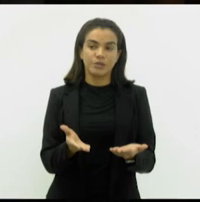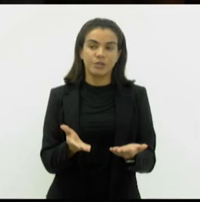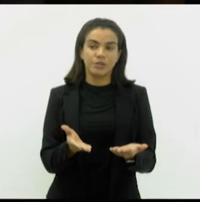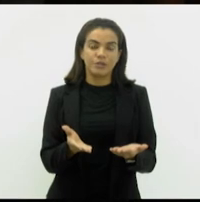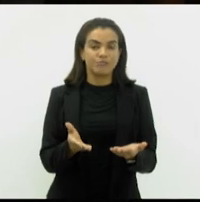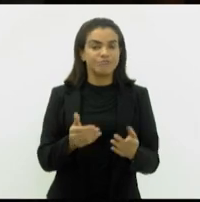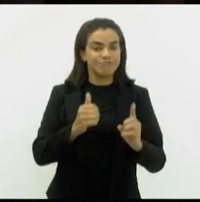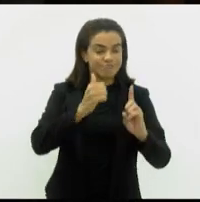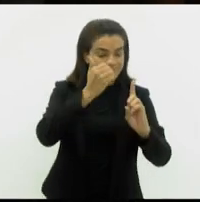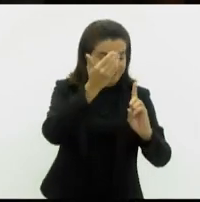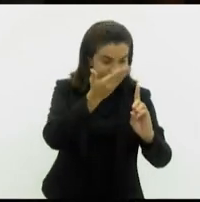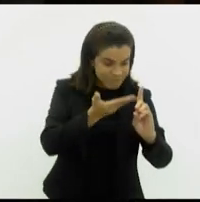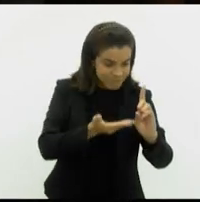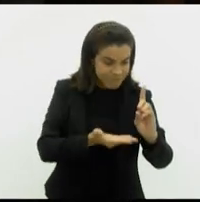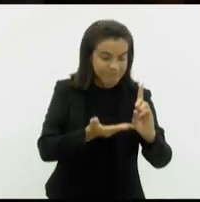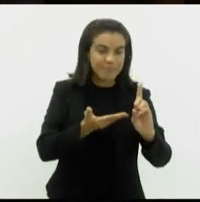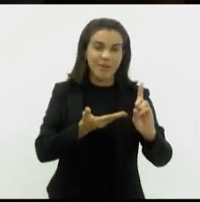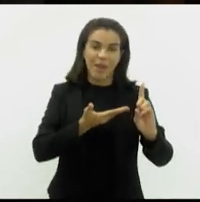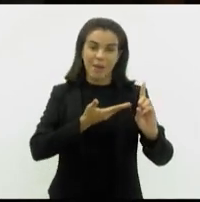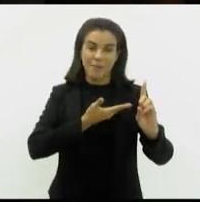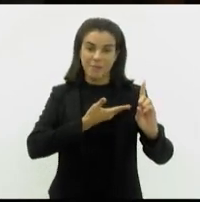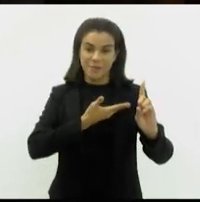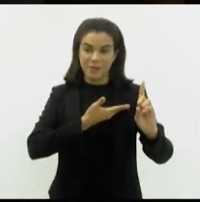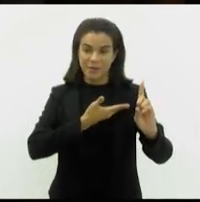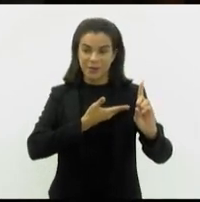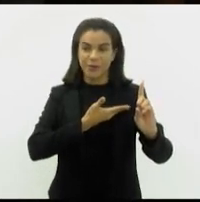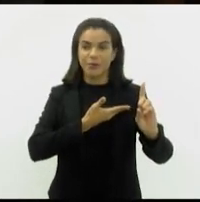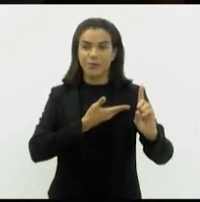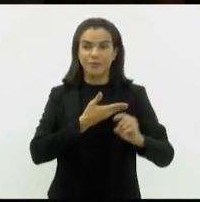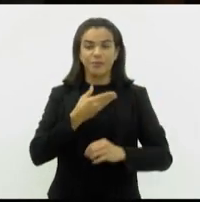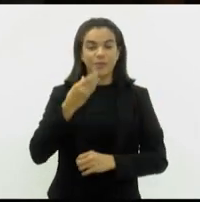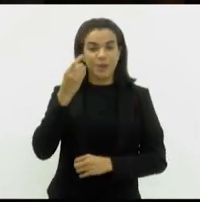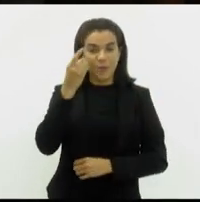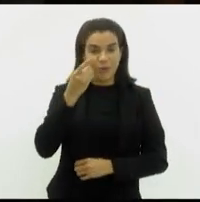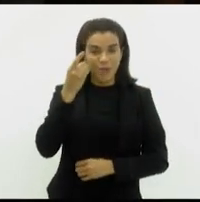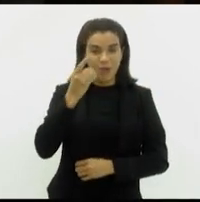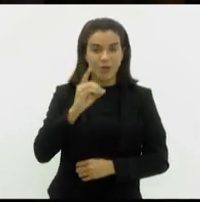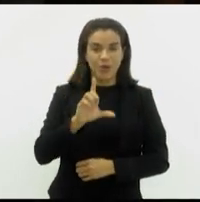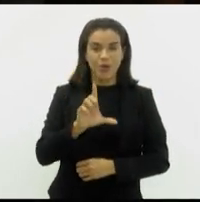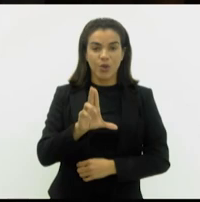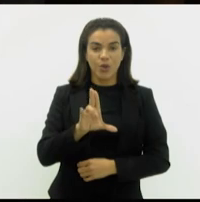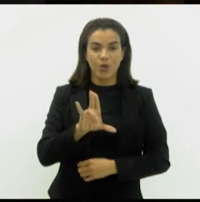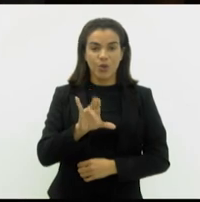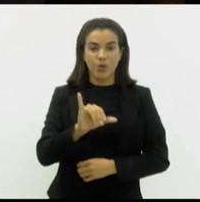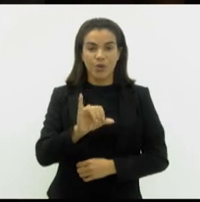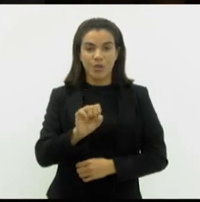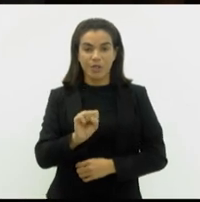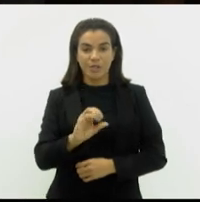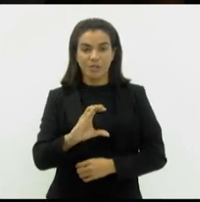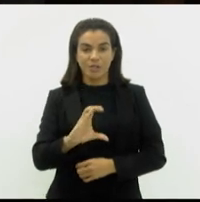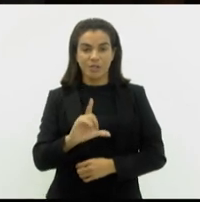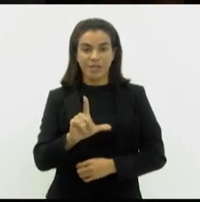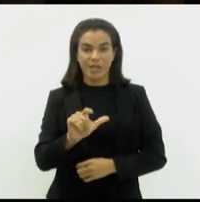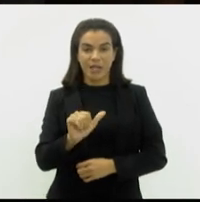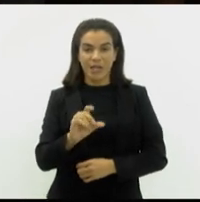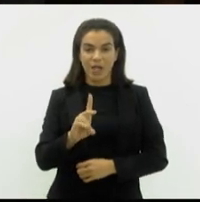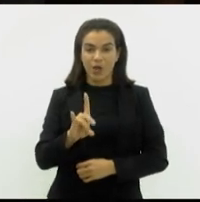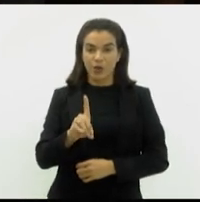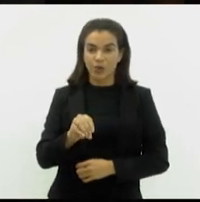homenageado por um deputado colega amigo, deputado Luiz Cláudio, é a pessoa do nosso amigo